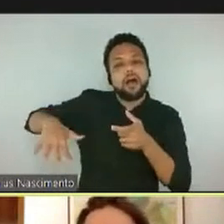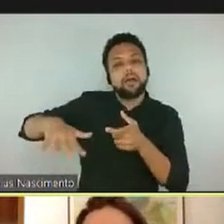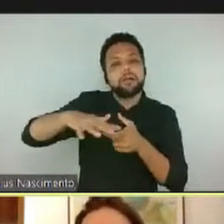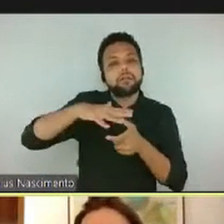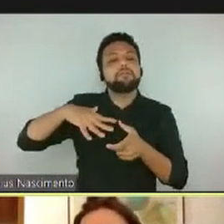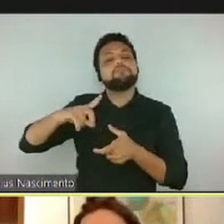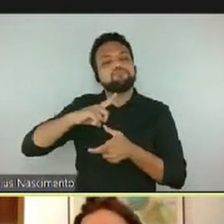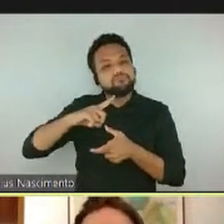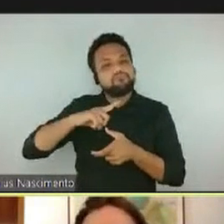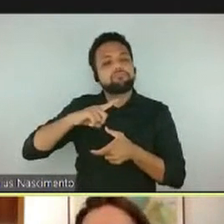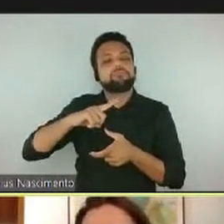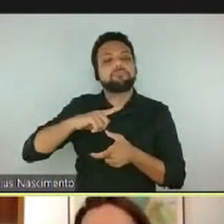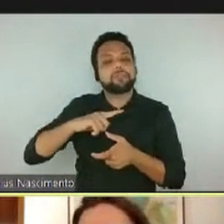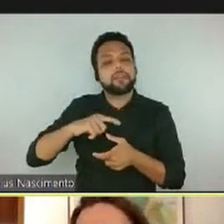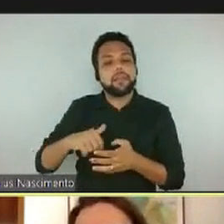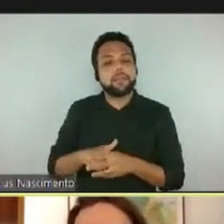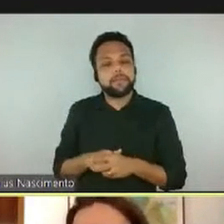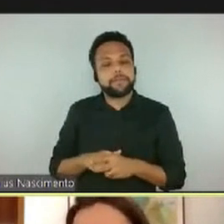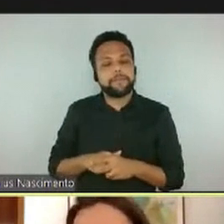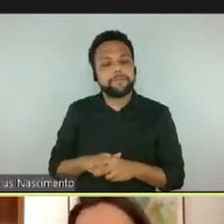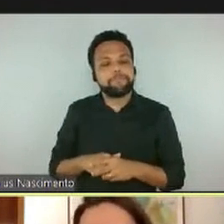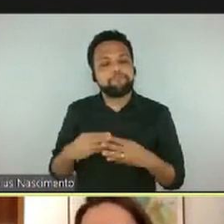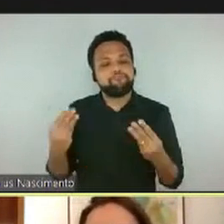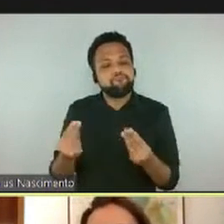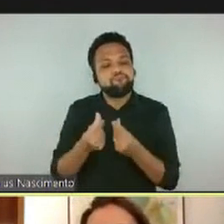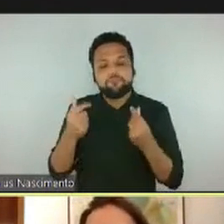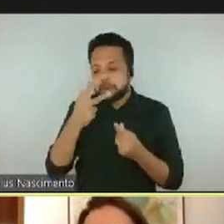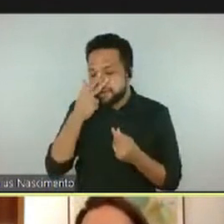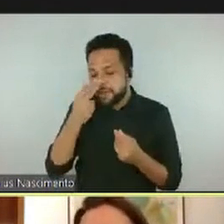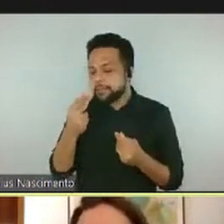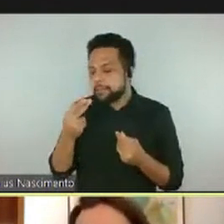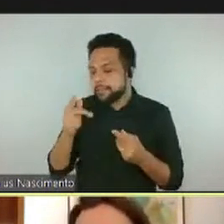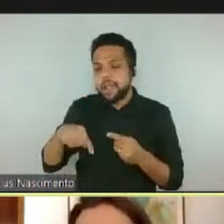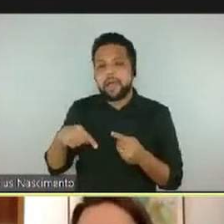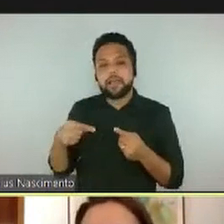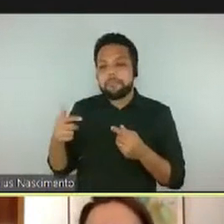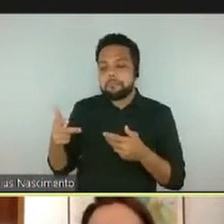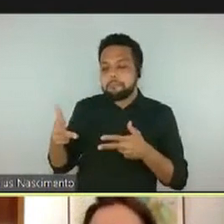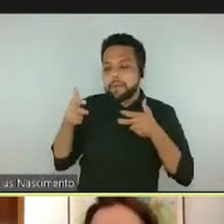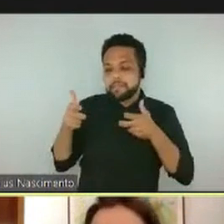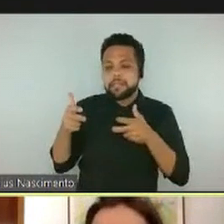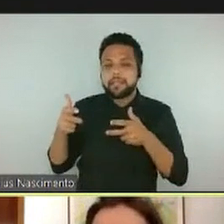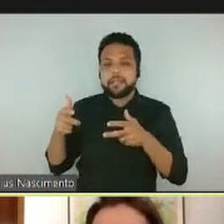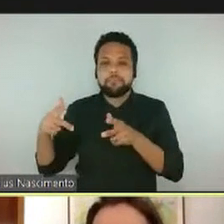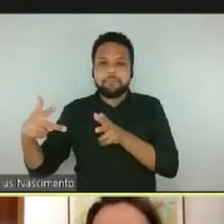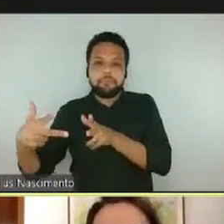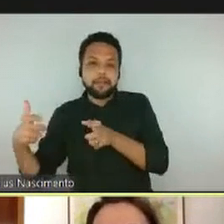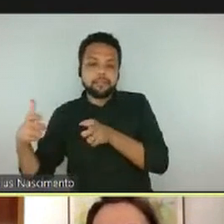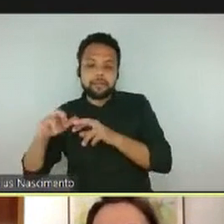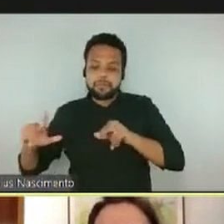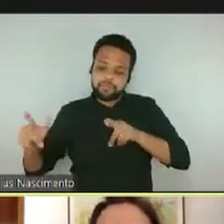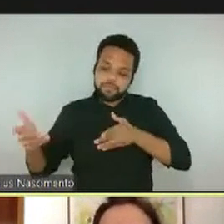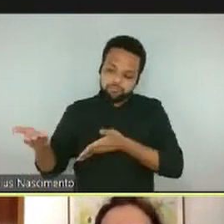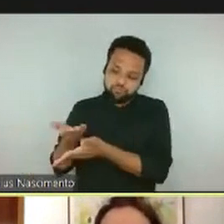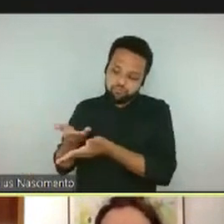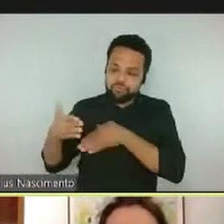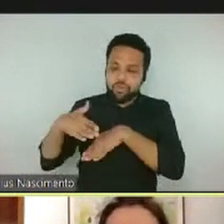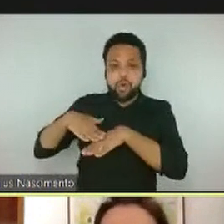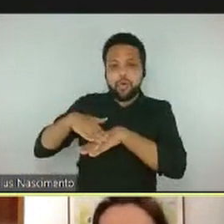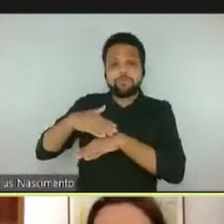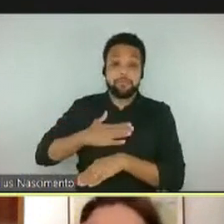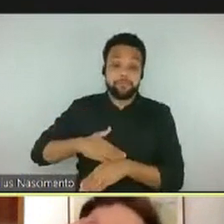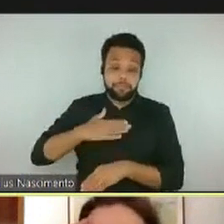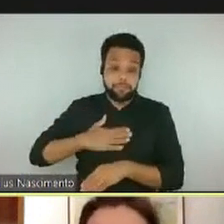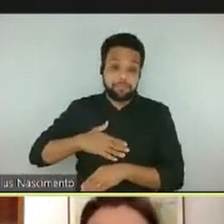haja essa troca de percepções, uma conversa tranquila, enfim. Nesse